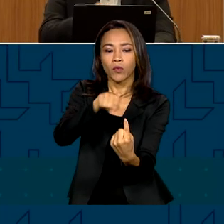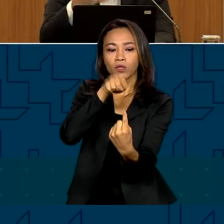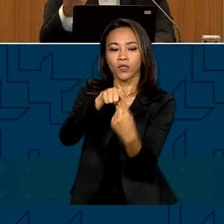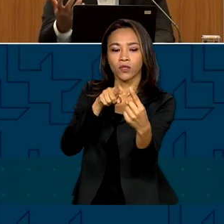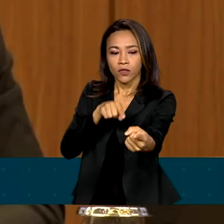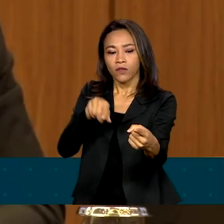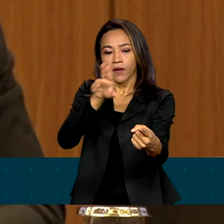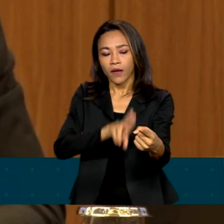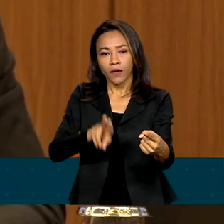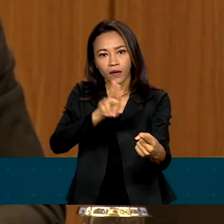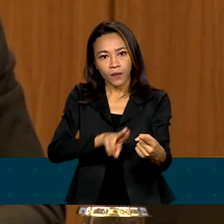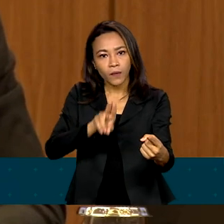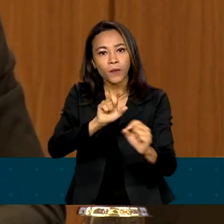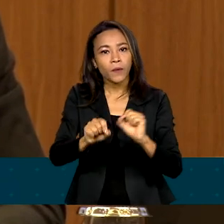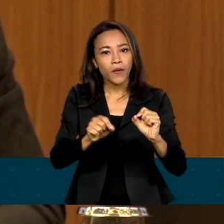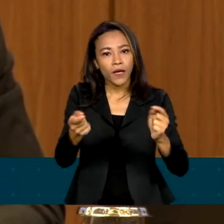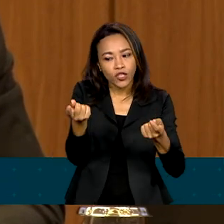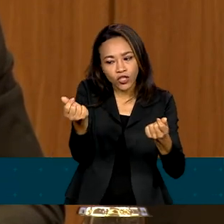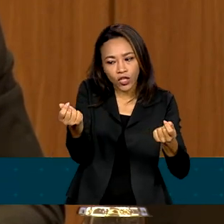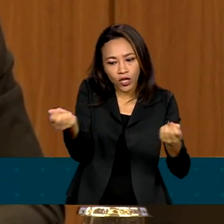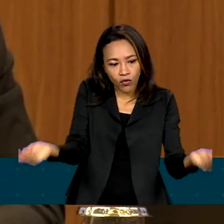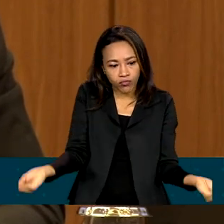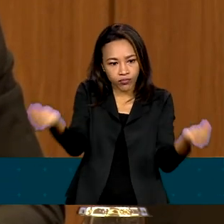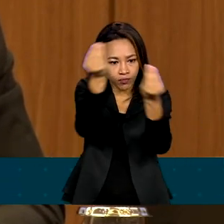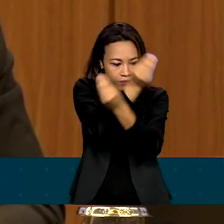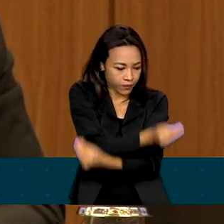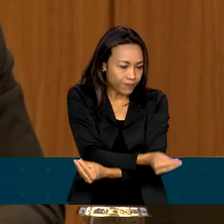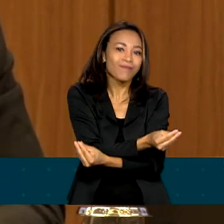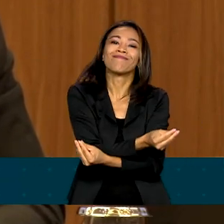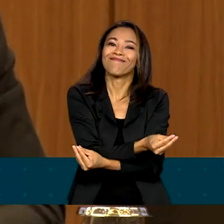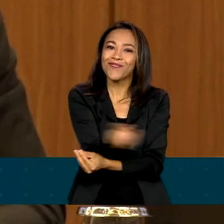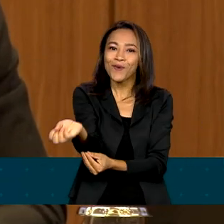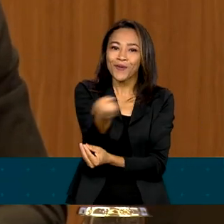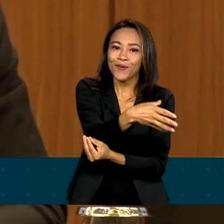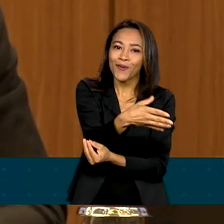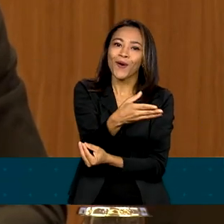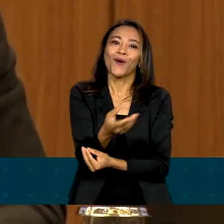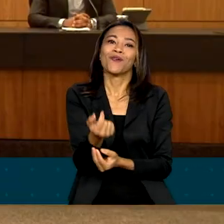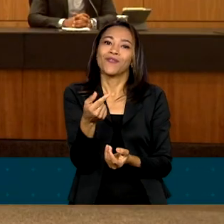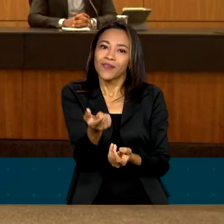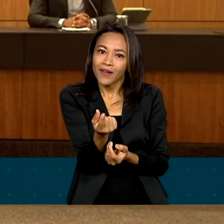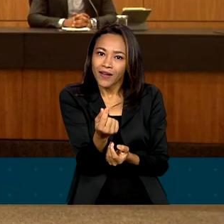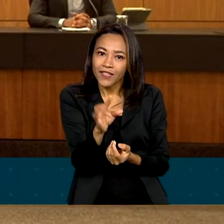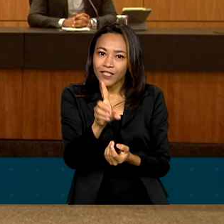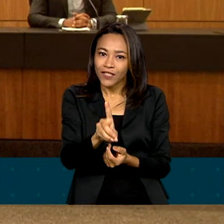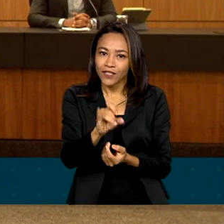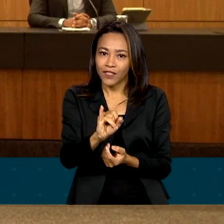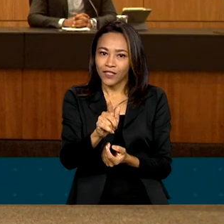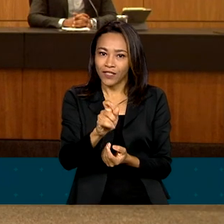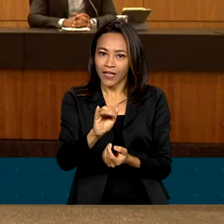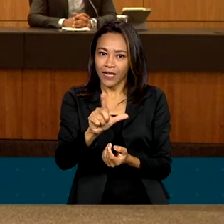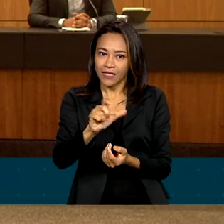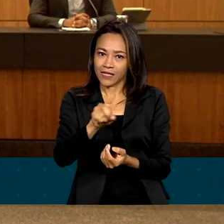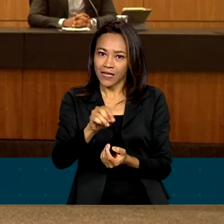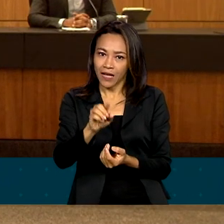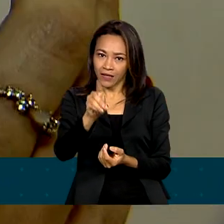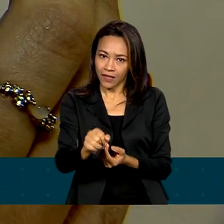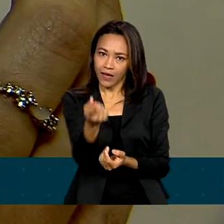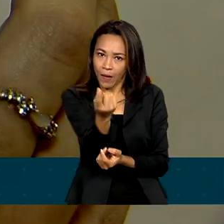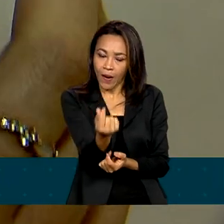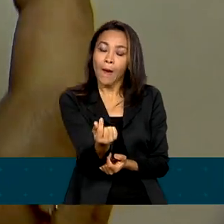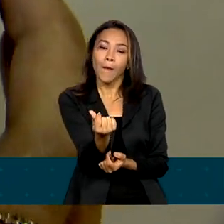aplicações que permitam transações financeiras com a nova moeda digitalizada até o final de 2024.